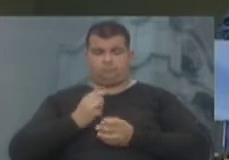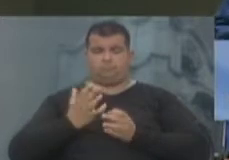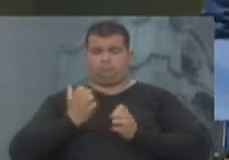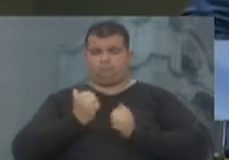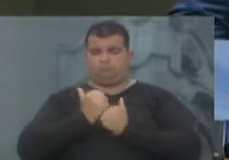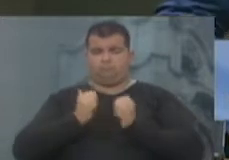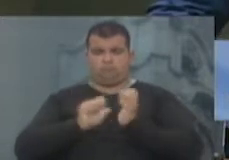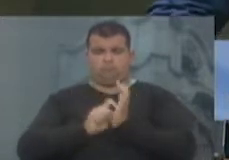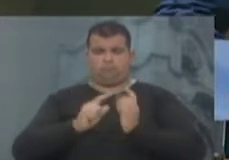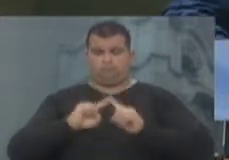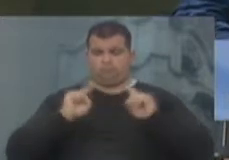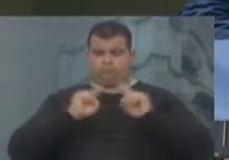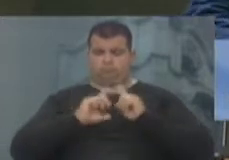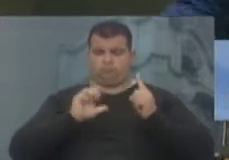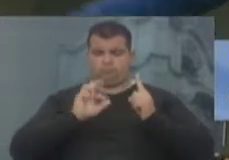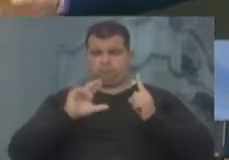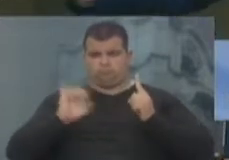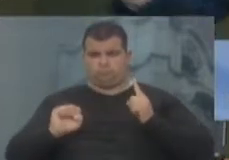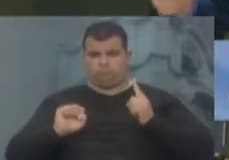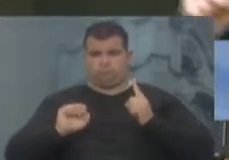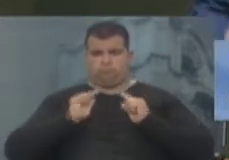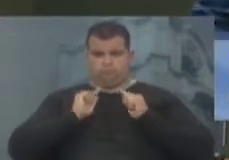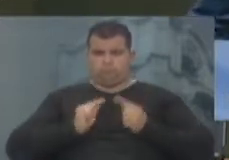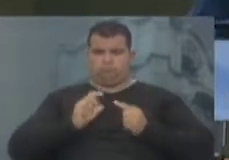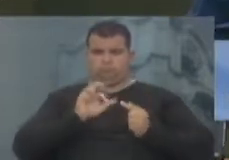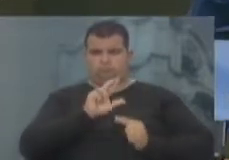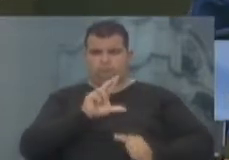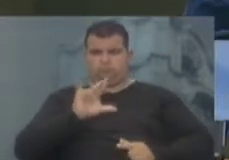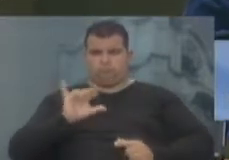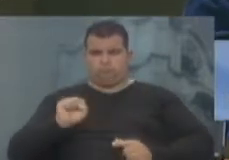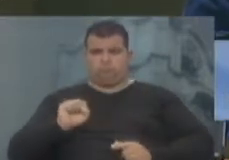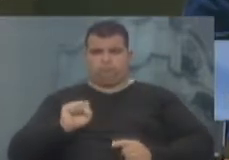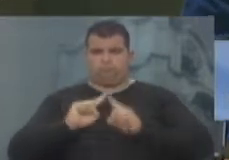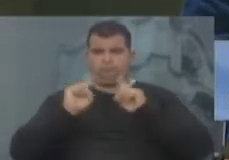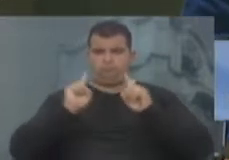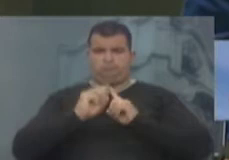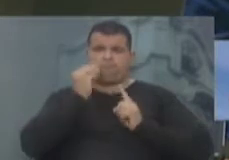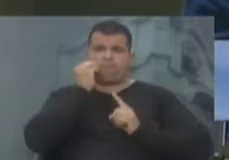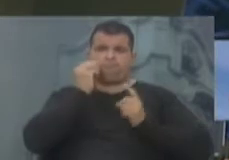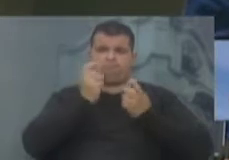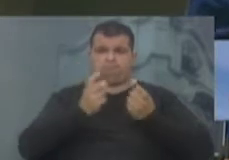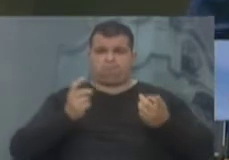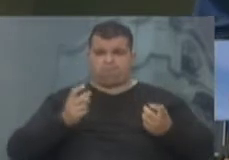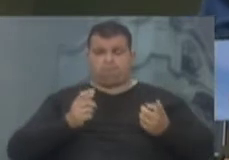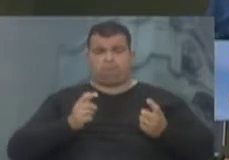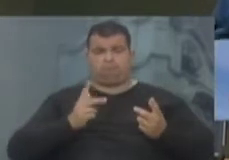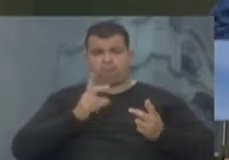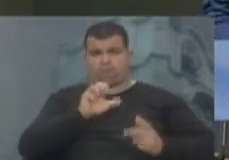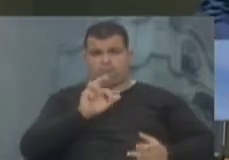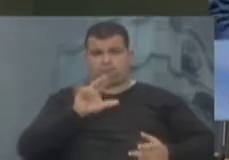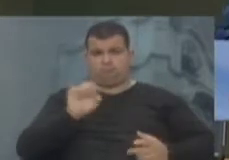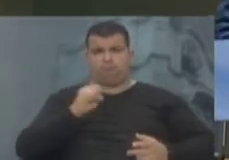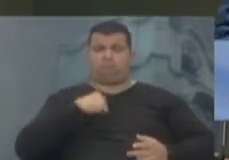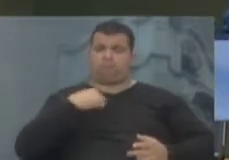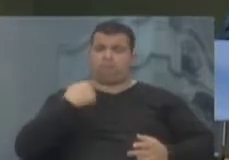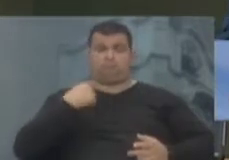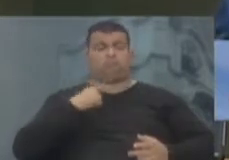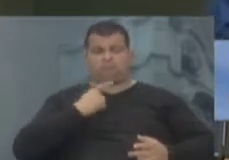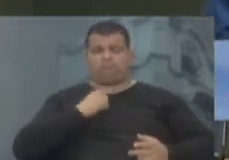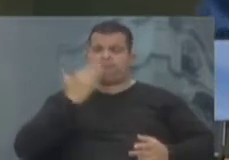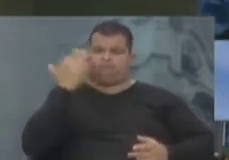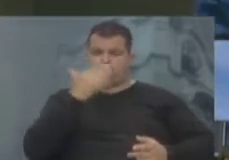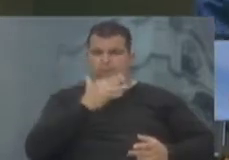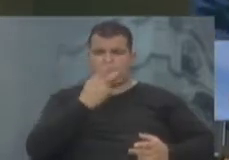as críticas a Carris, a gestão da Carris e as críticas à tentativa de privatização na mesma, aí eu tive como prova